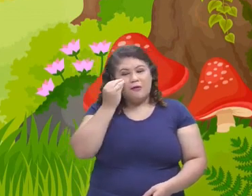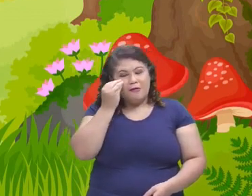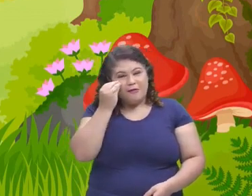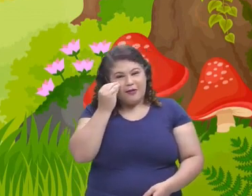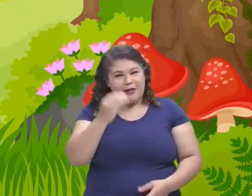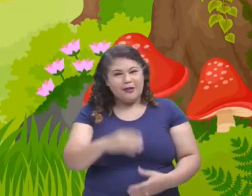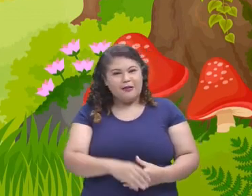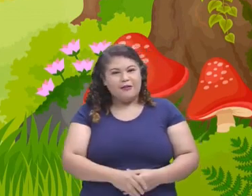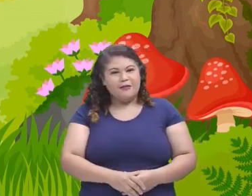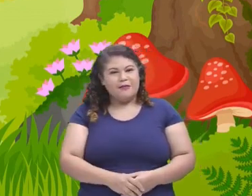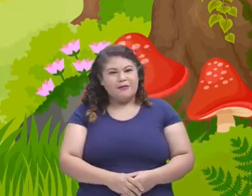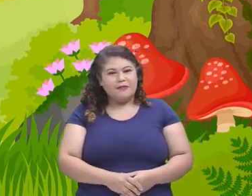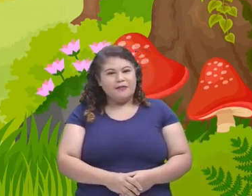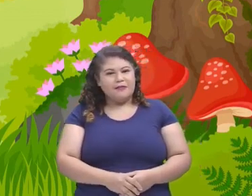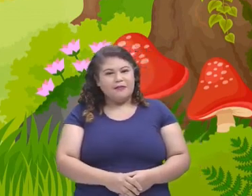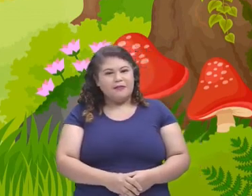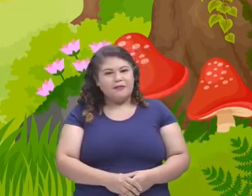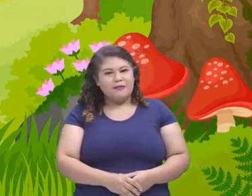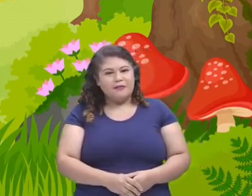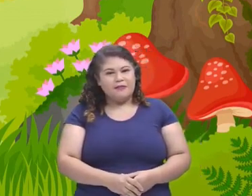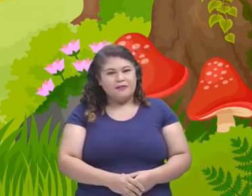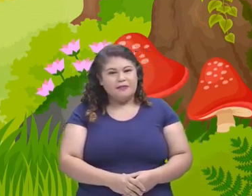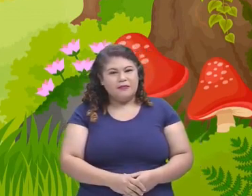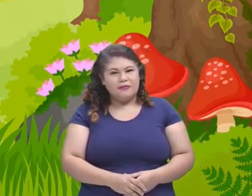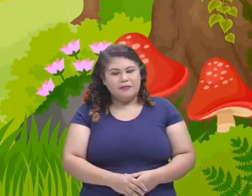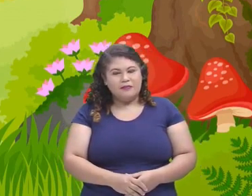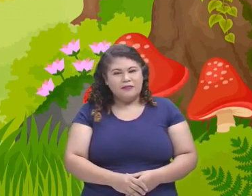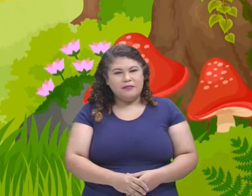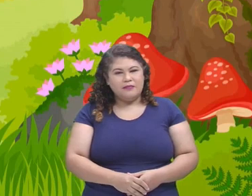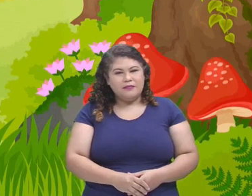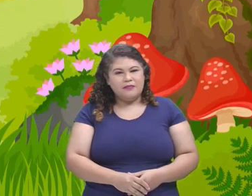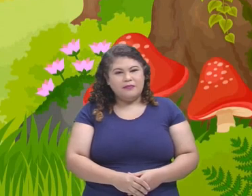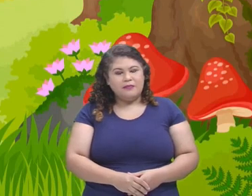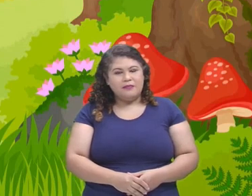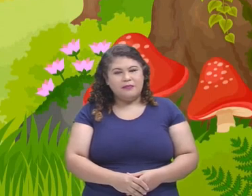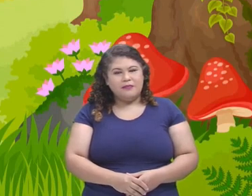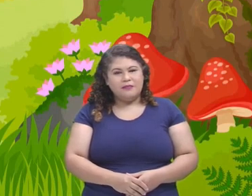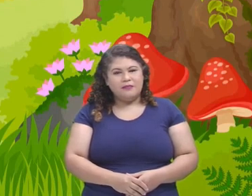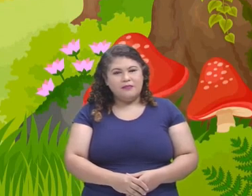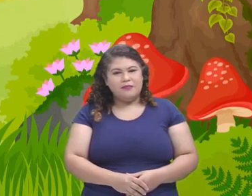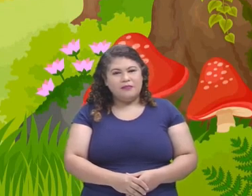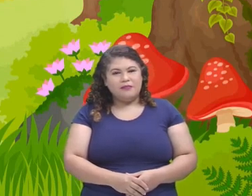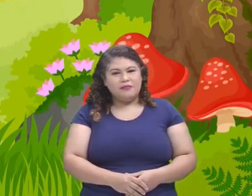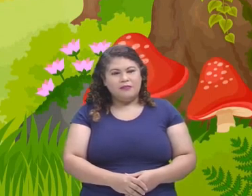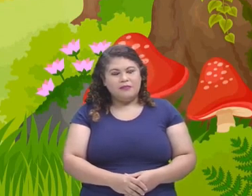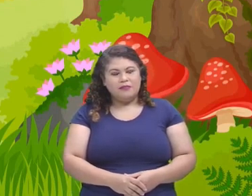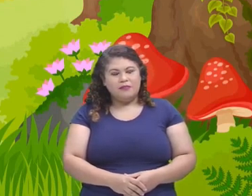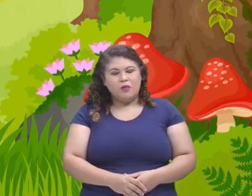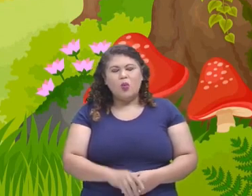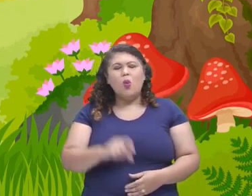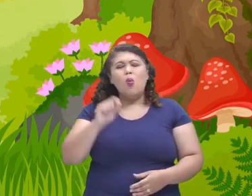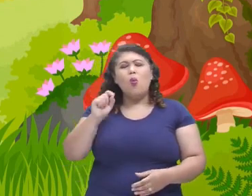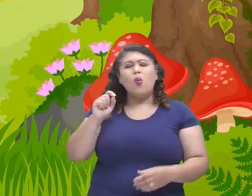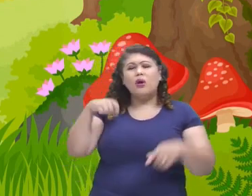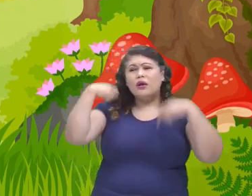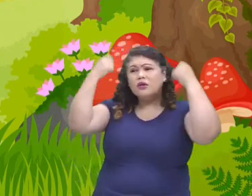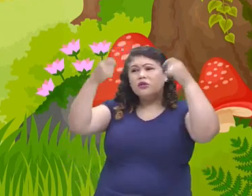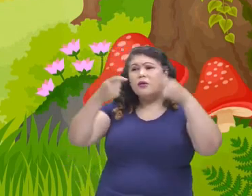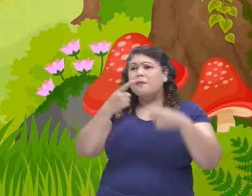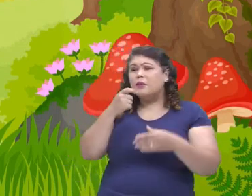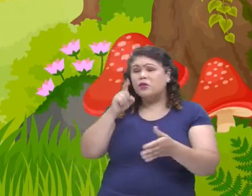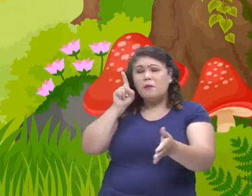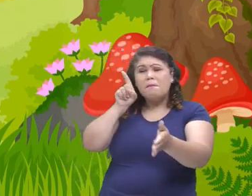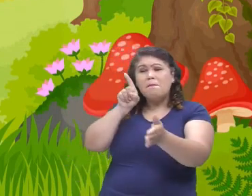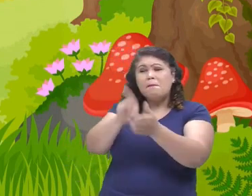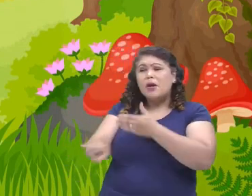escutar a partir da minha voz. O que foi que a Chapeuzinho Vermelho perguntou do Lobo